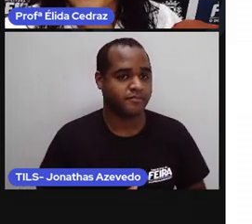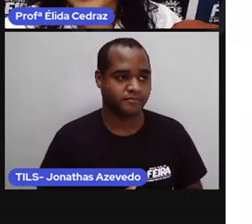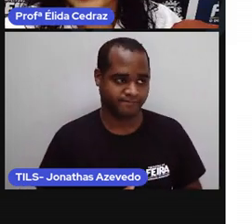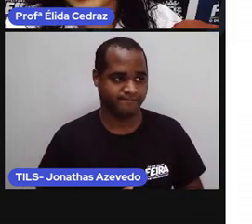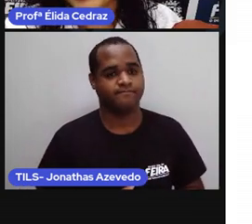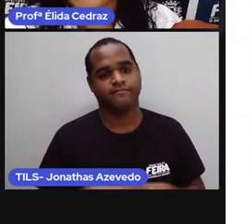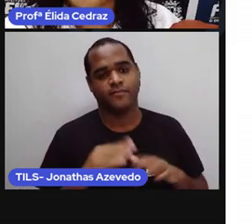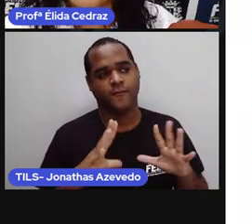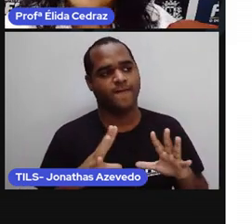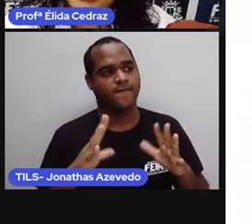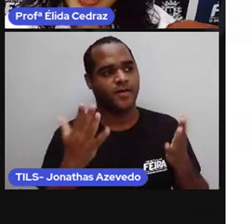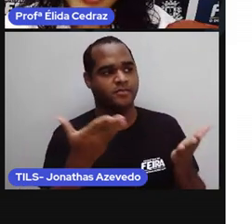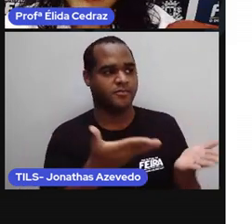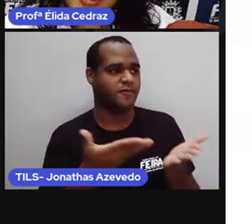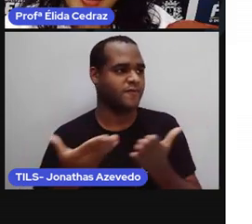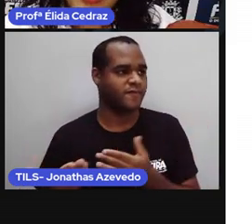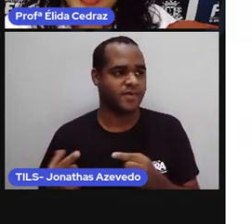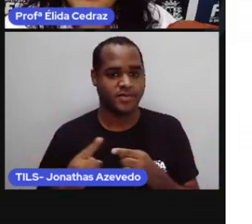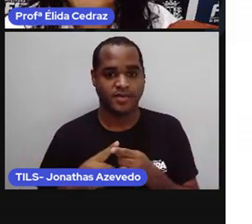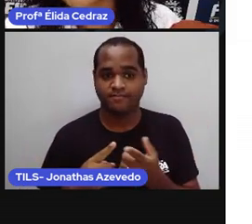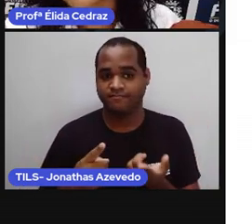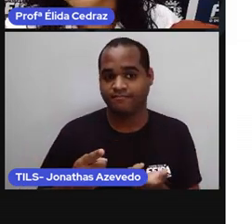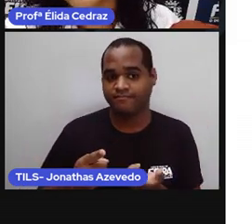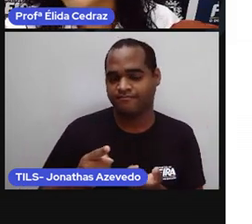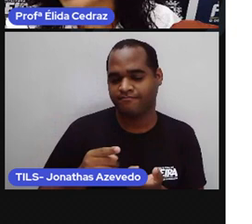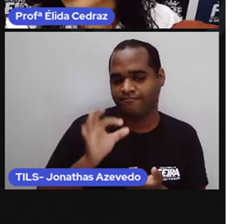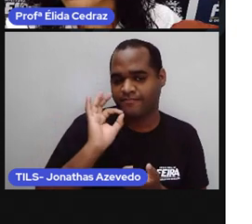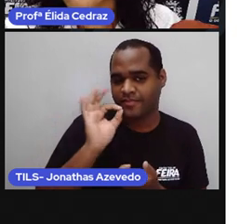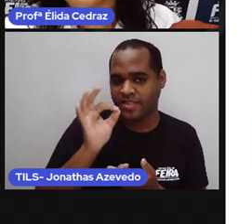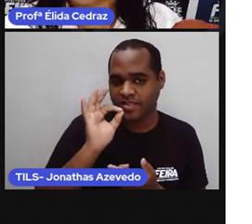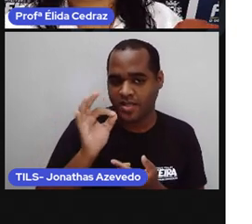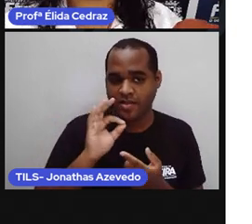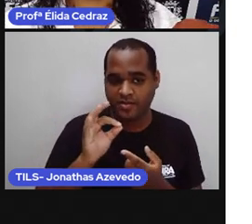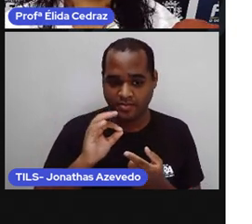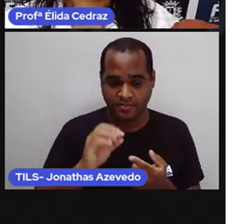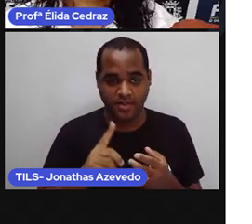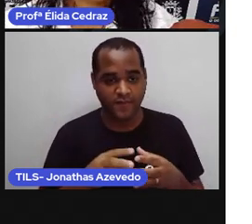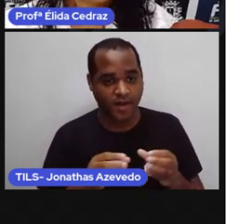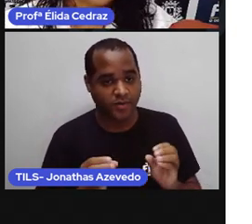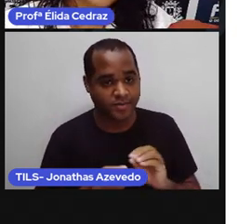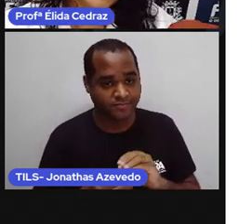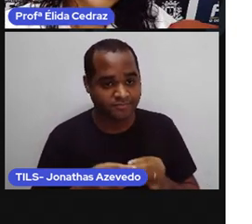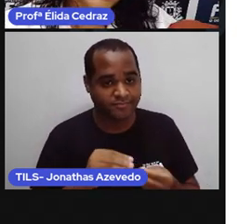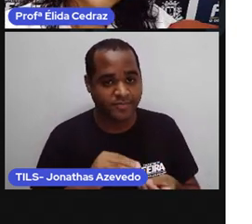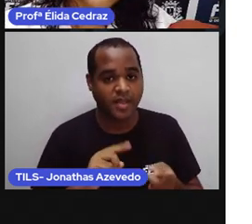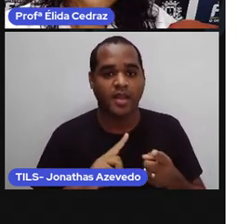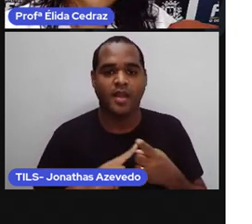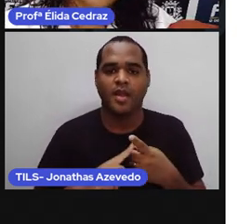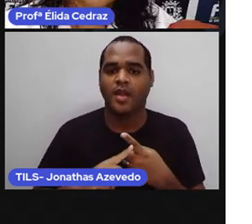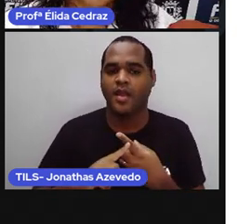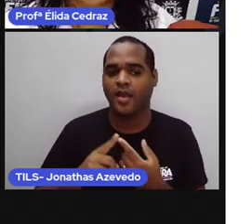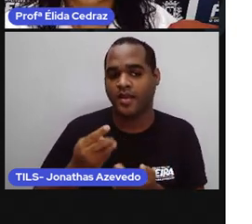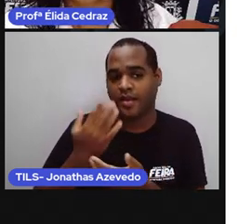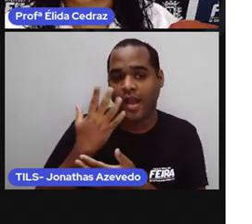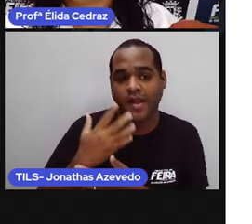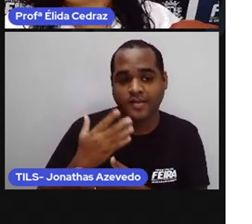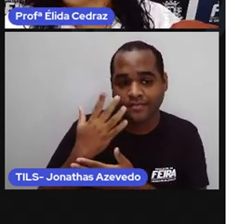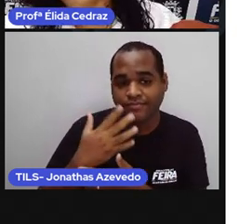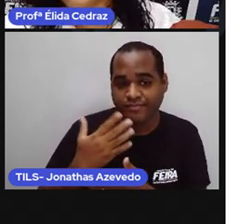convites de chá de fralda, chá de bebê, chá de casa nova,